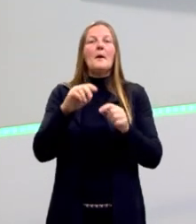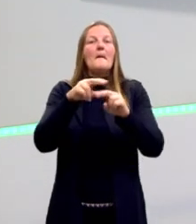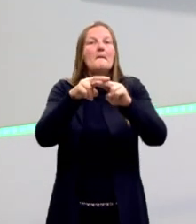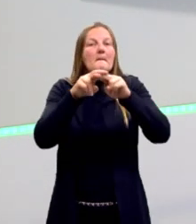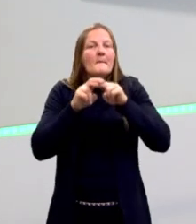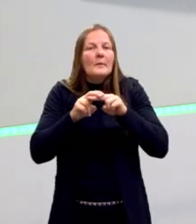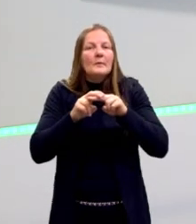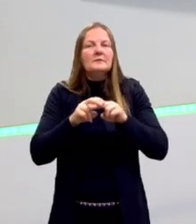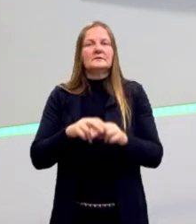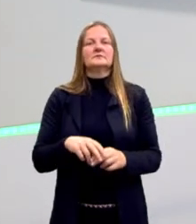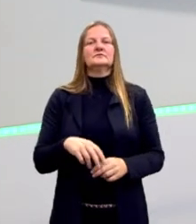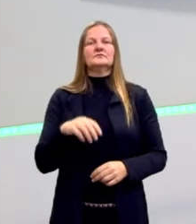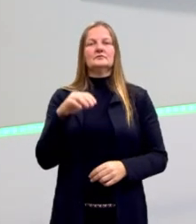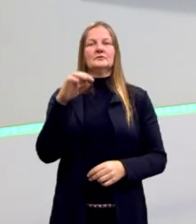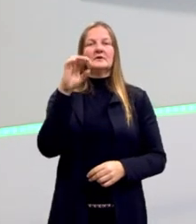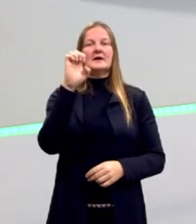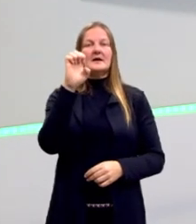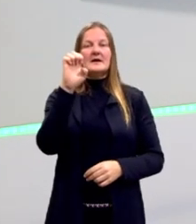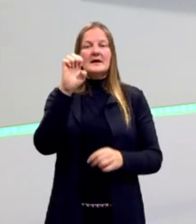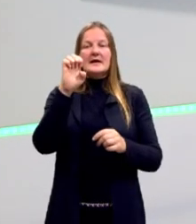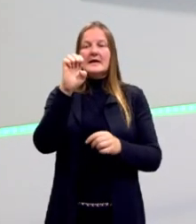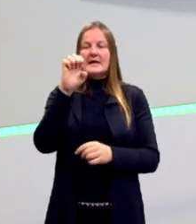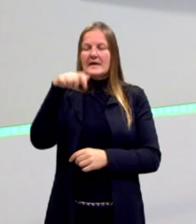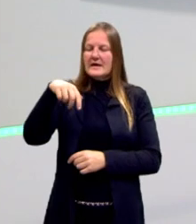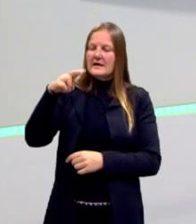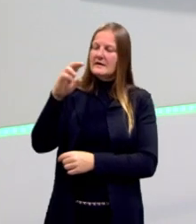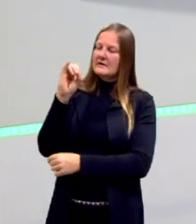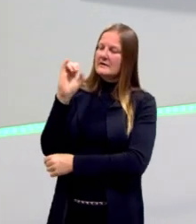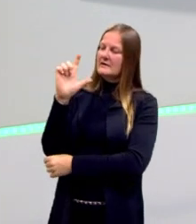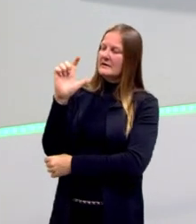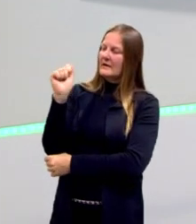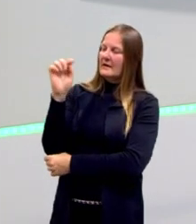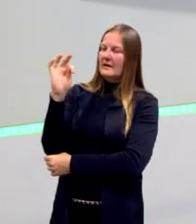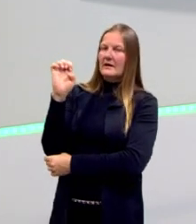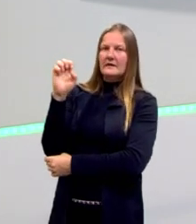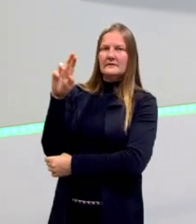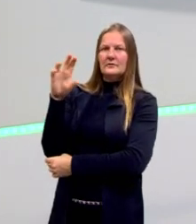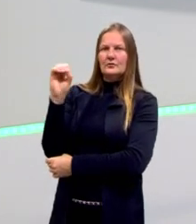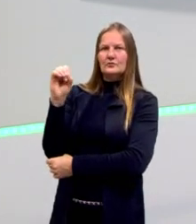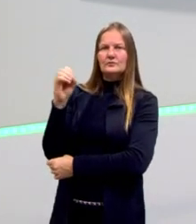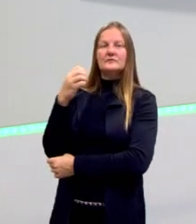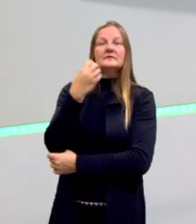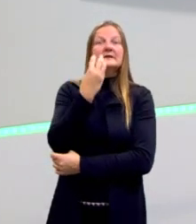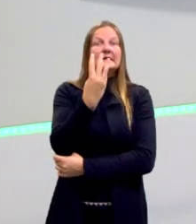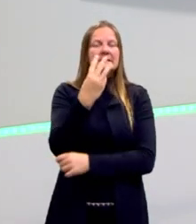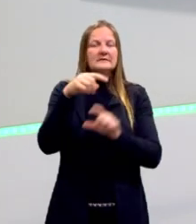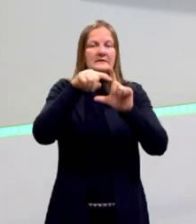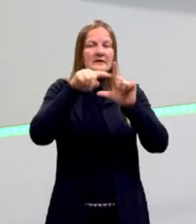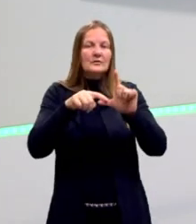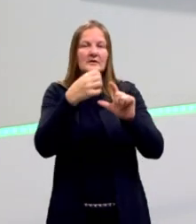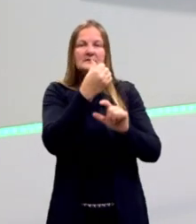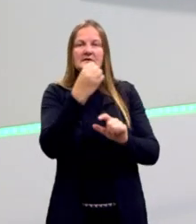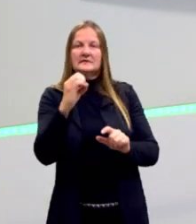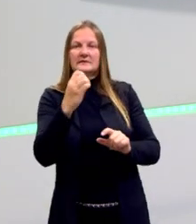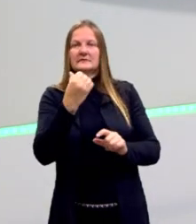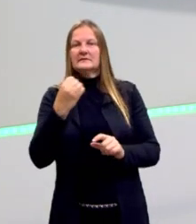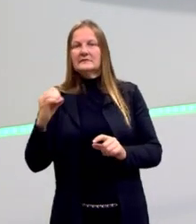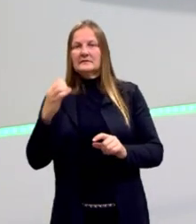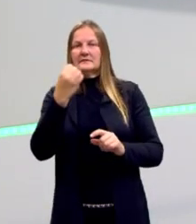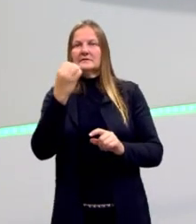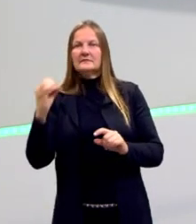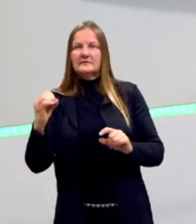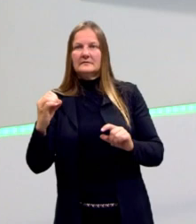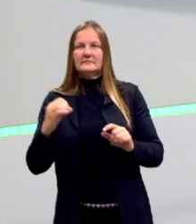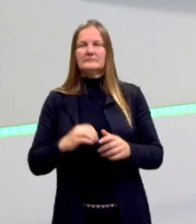enquanto o triângulo equilátero possui três ângulos de 60 graus. O que torna impossível, então, fazer